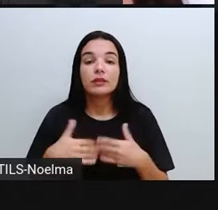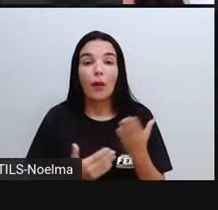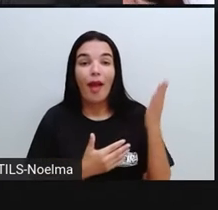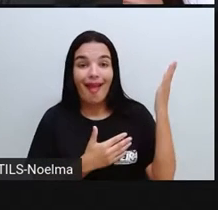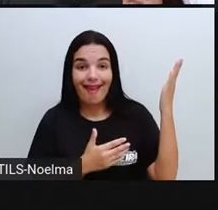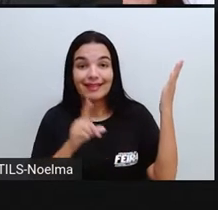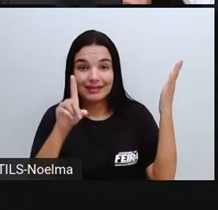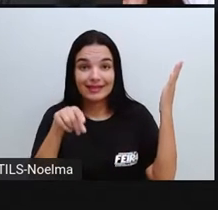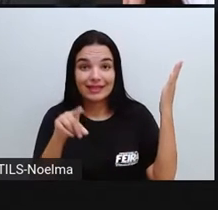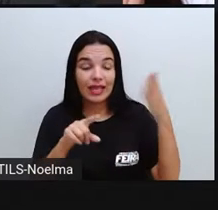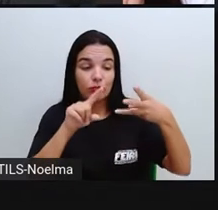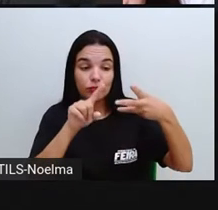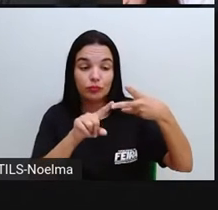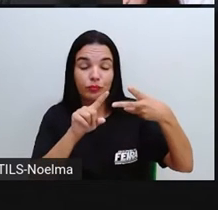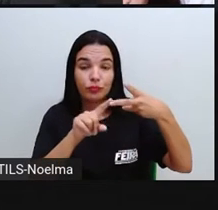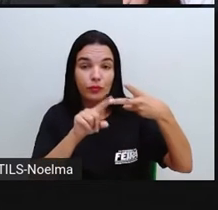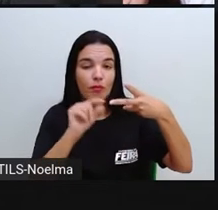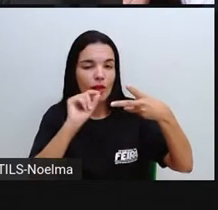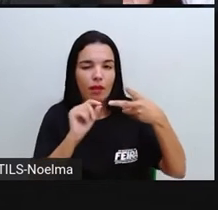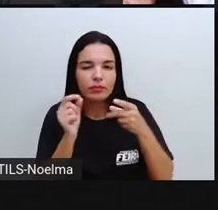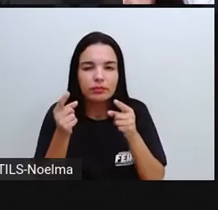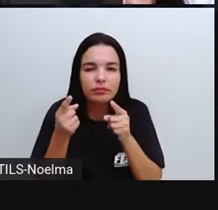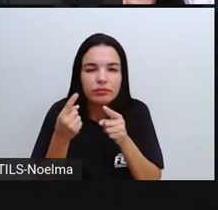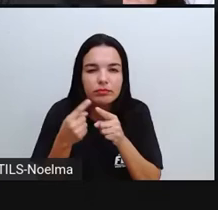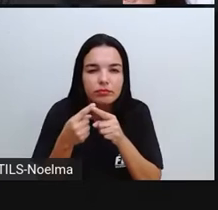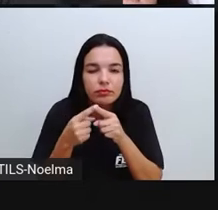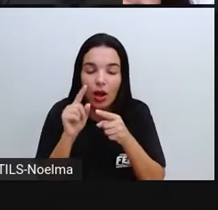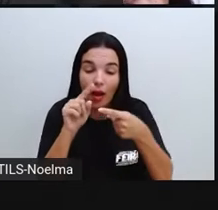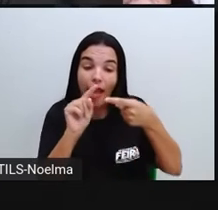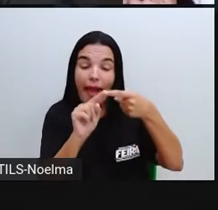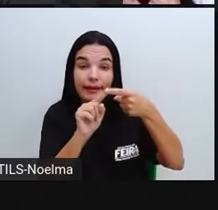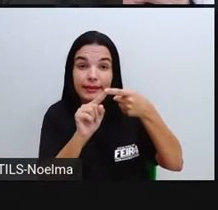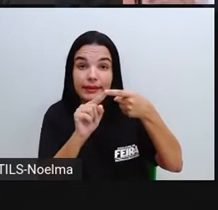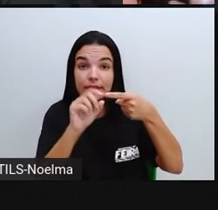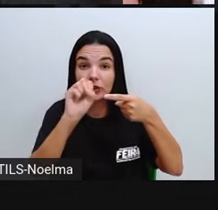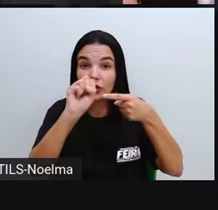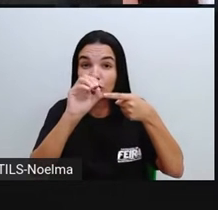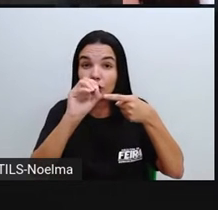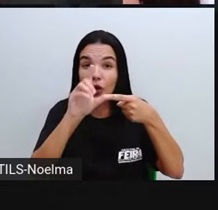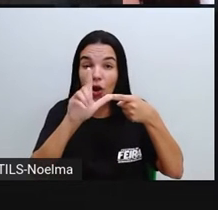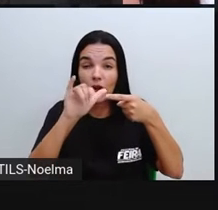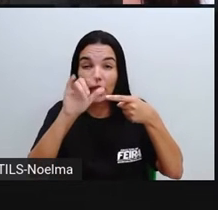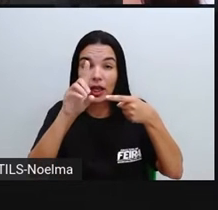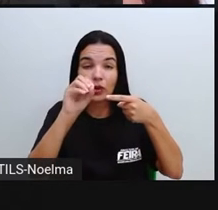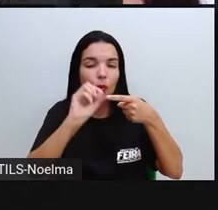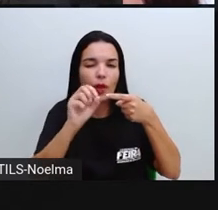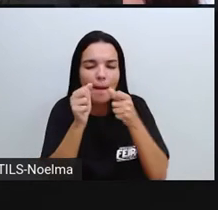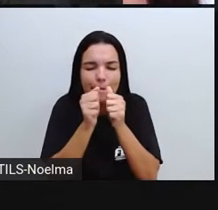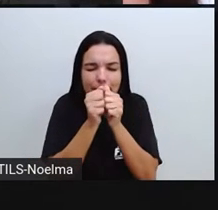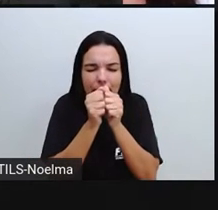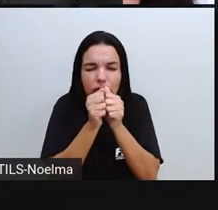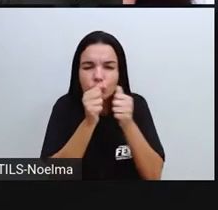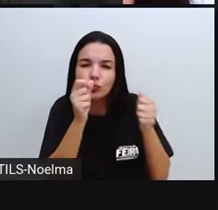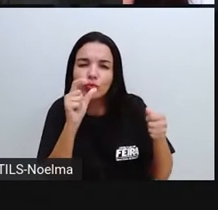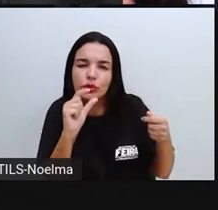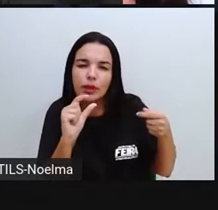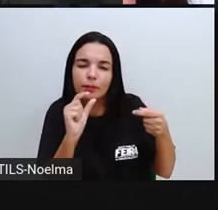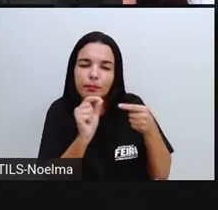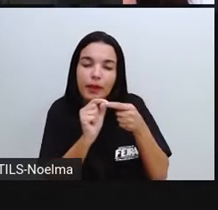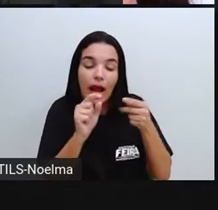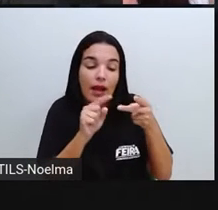sólido, as moléculas estão grudadinhas, juntinhas. No estado líquido, estão mais afastadas, certo?